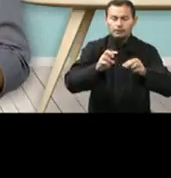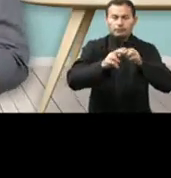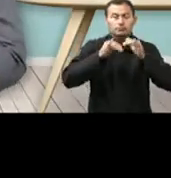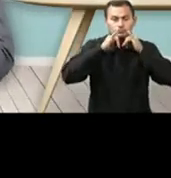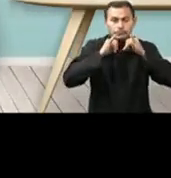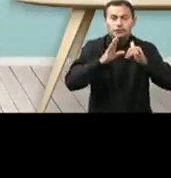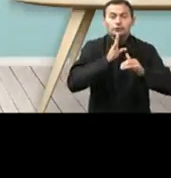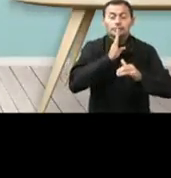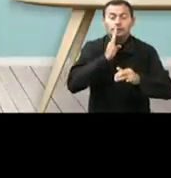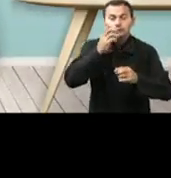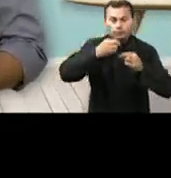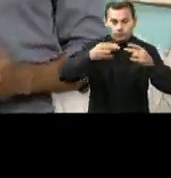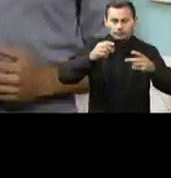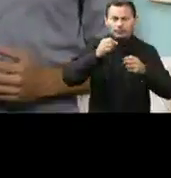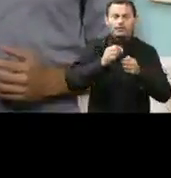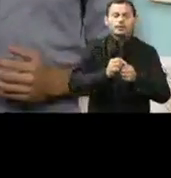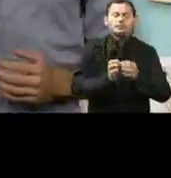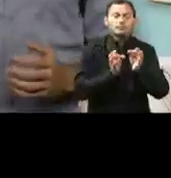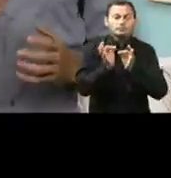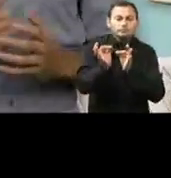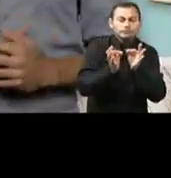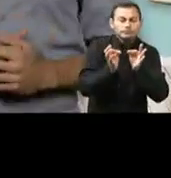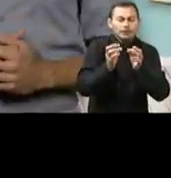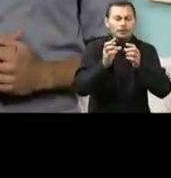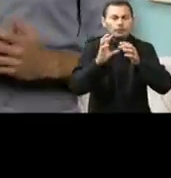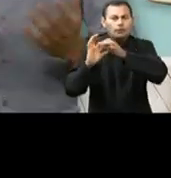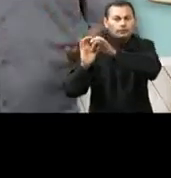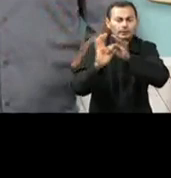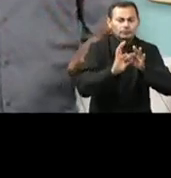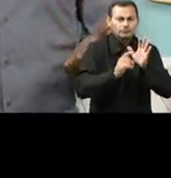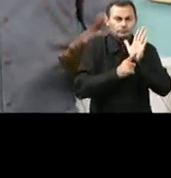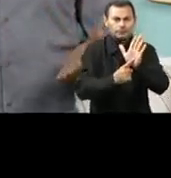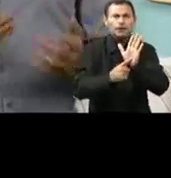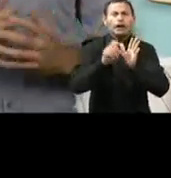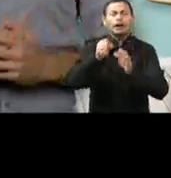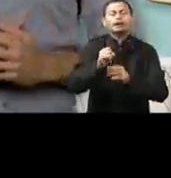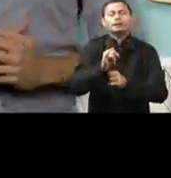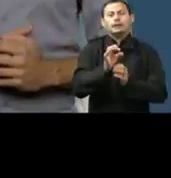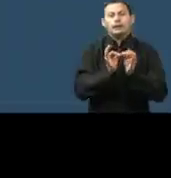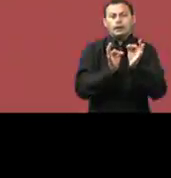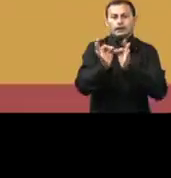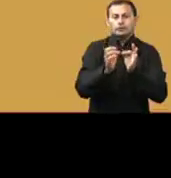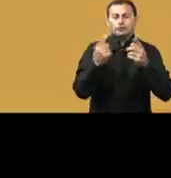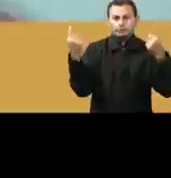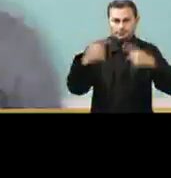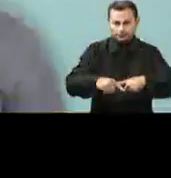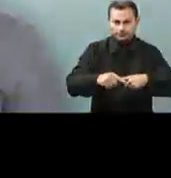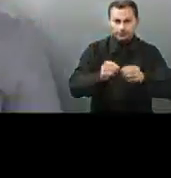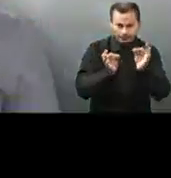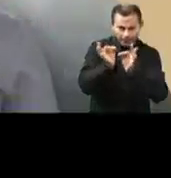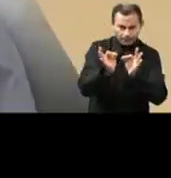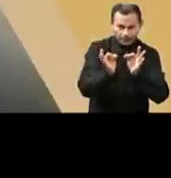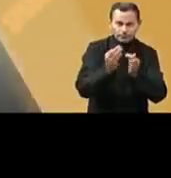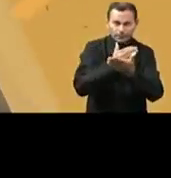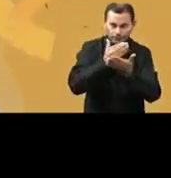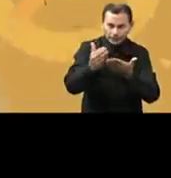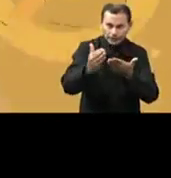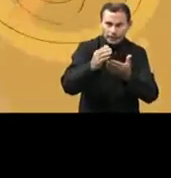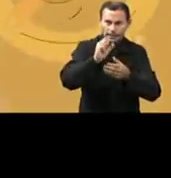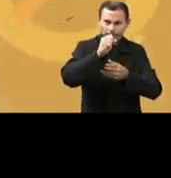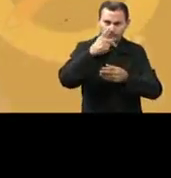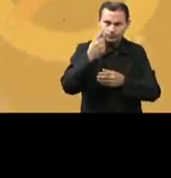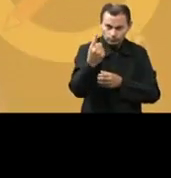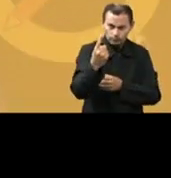essas informações, você vai problematizar o contexto apresentado para então solucionar o desafio. Preparado para começar a